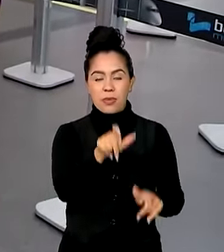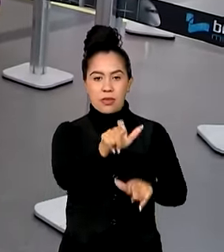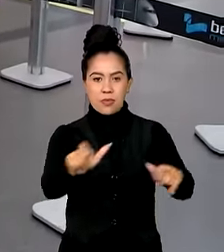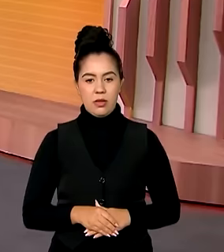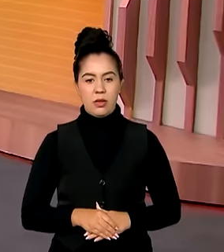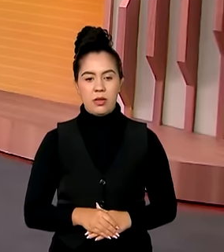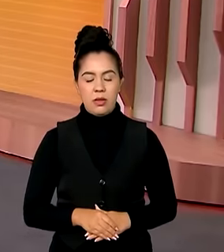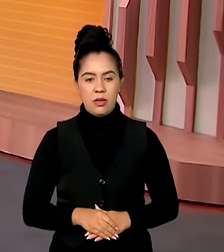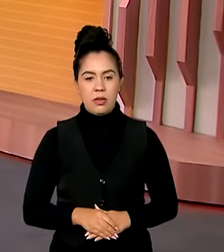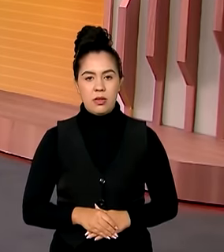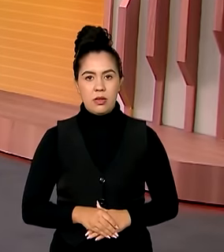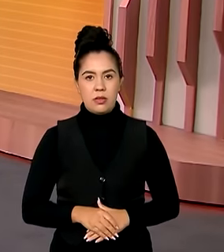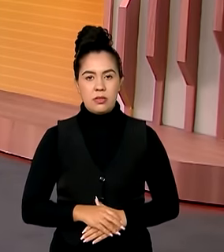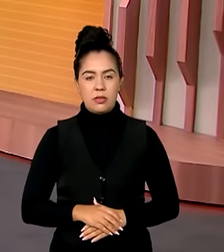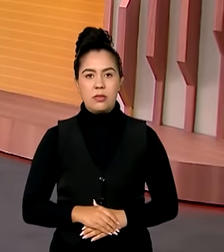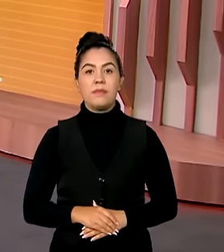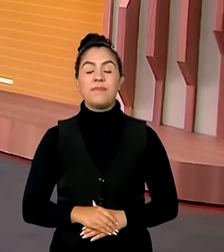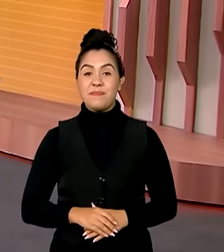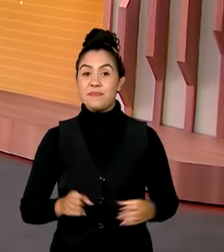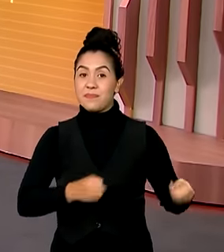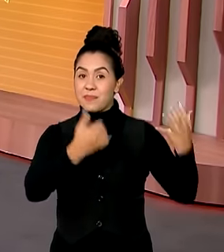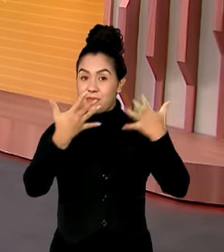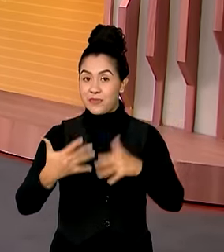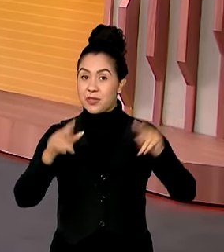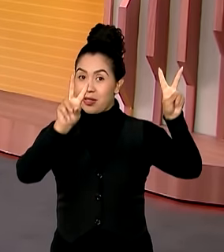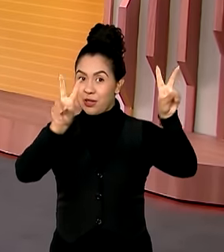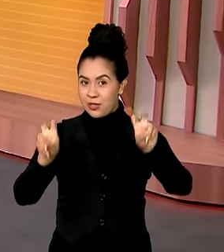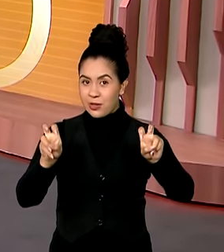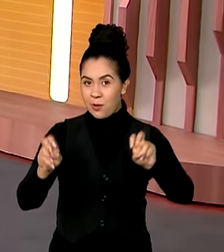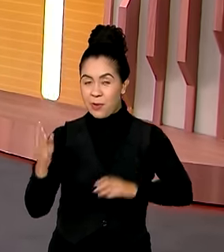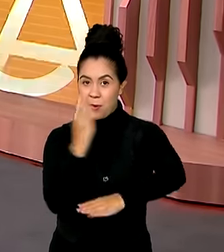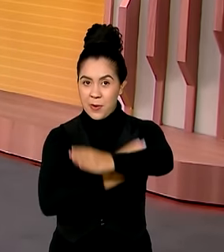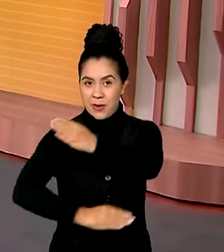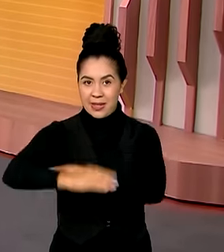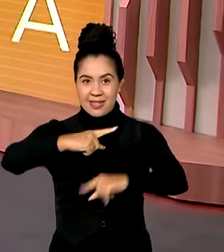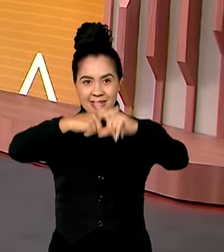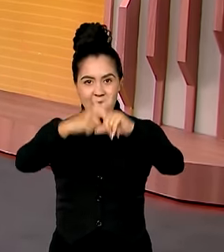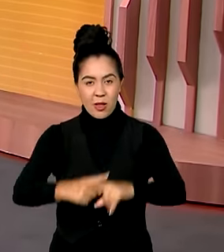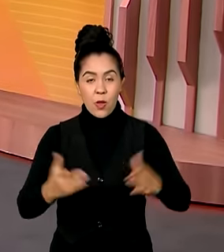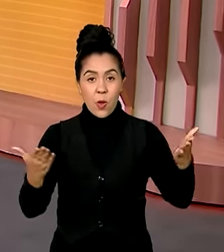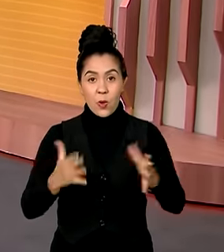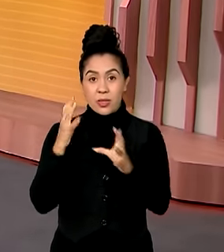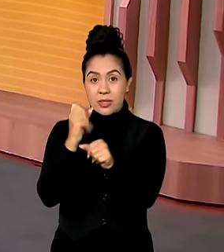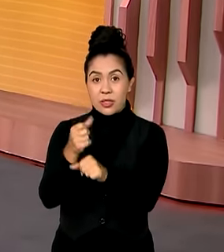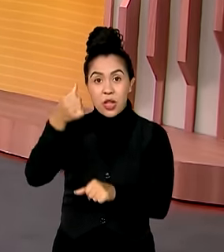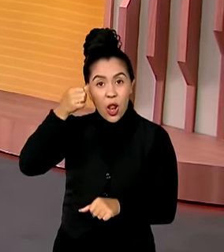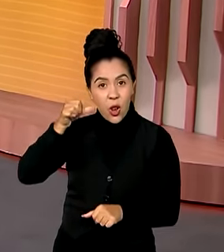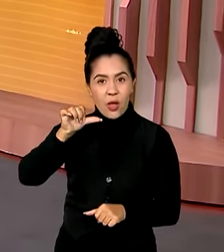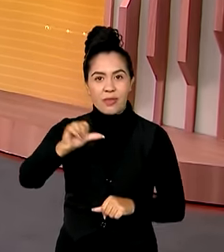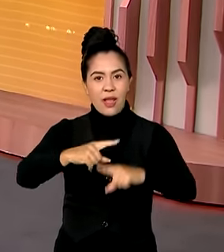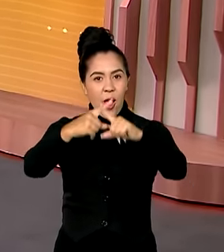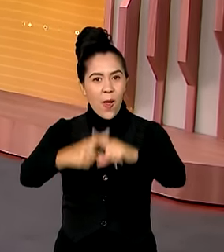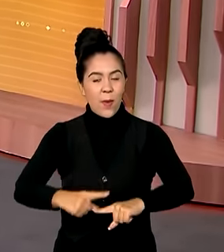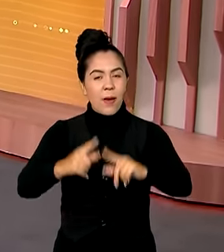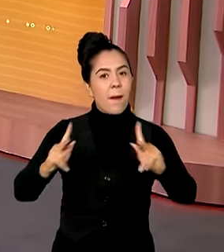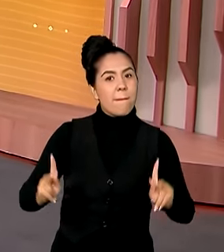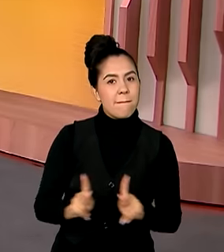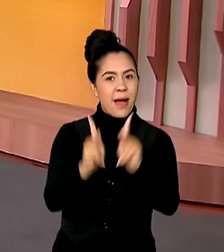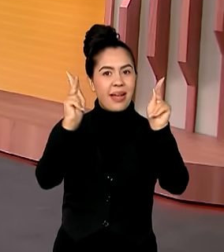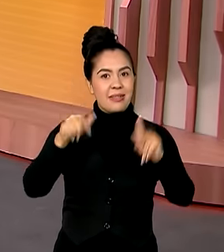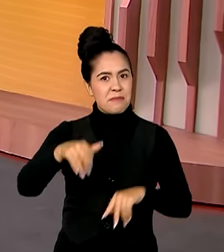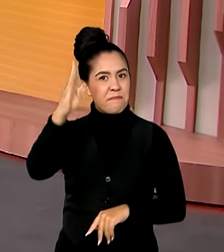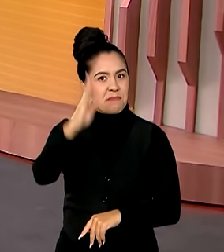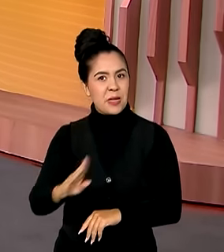do programa. Vamos falar de Paralimpíadas? Hoje é o nono dia de competições em Paris e o Brasil segue fazendo